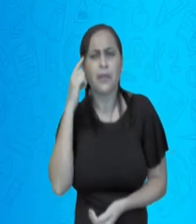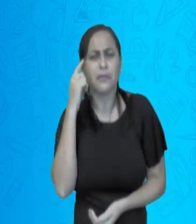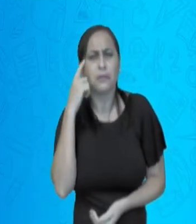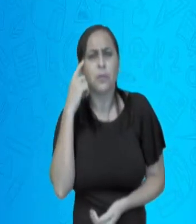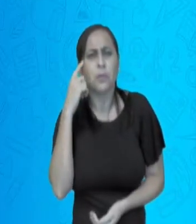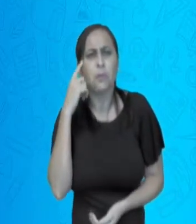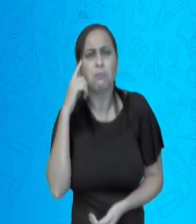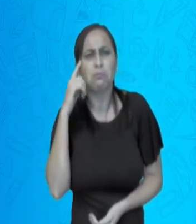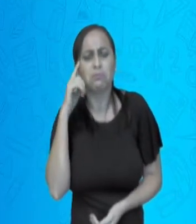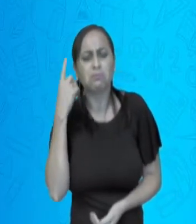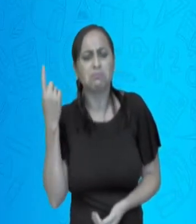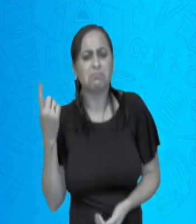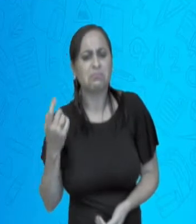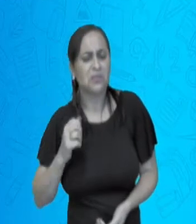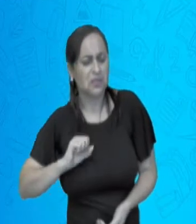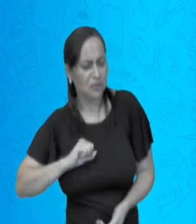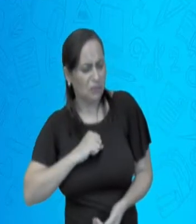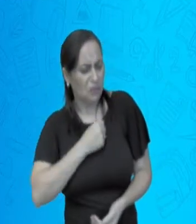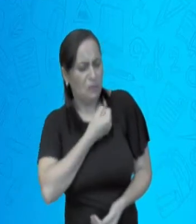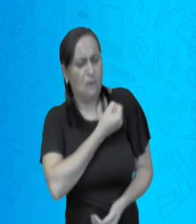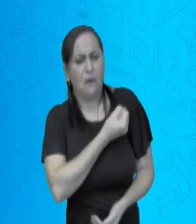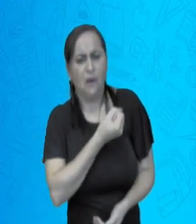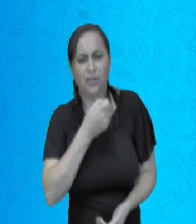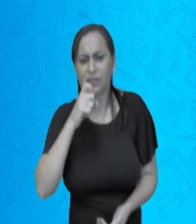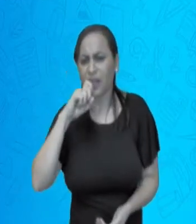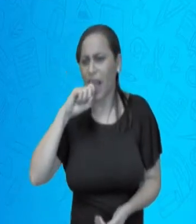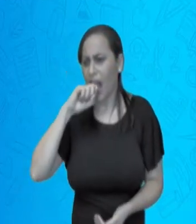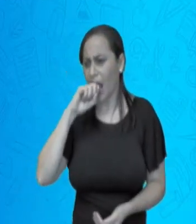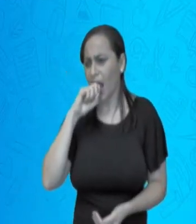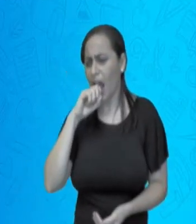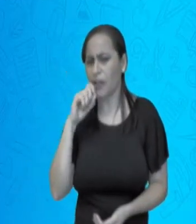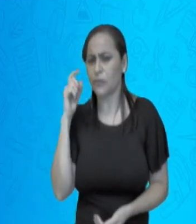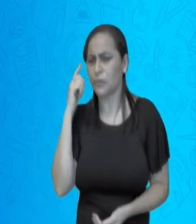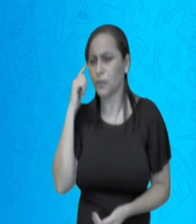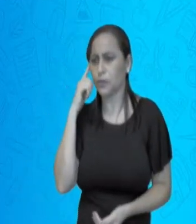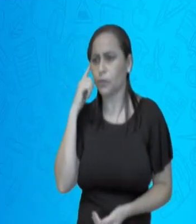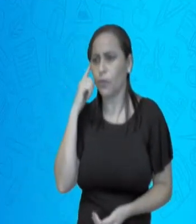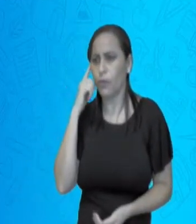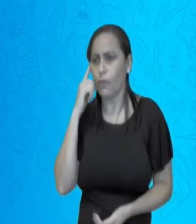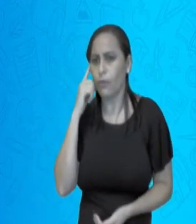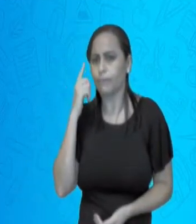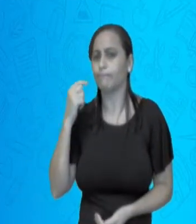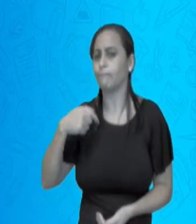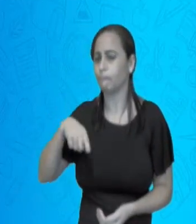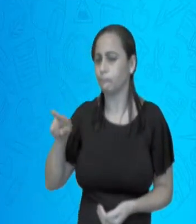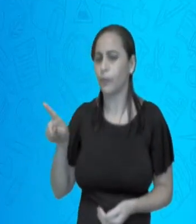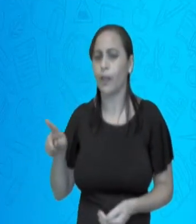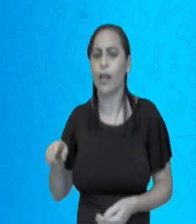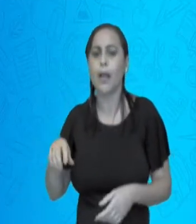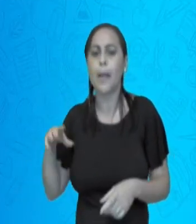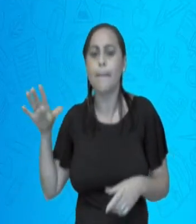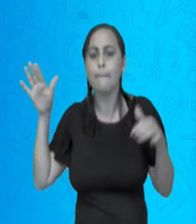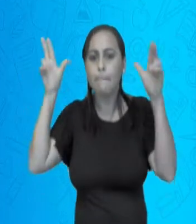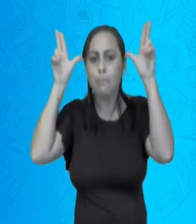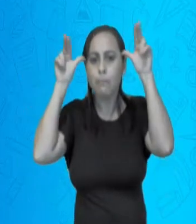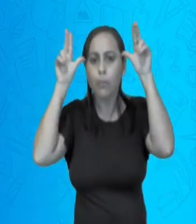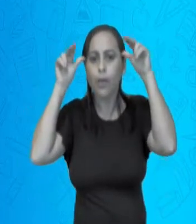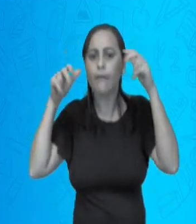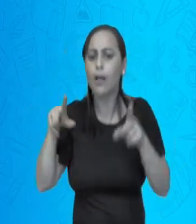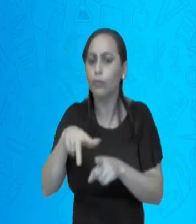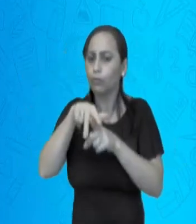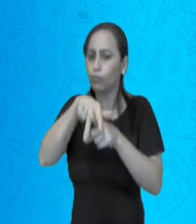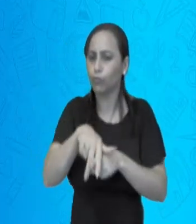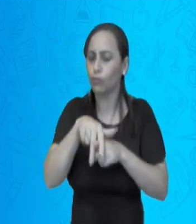inveja, de despeito e resolveu tirar isso a limpo. Montou no seu cavalo alazão e partiu para a vila.